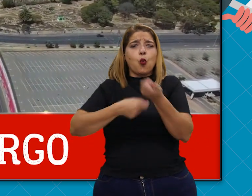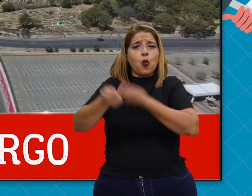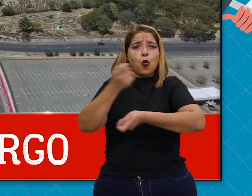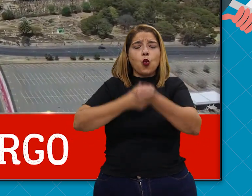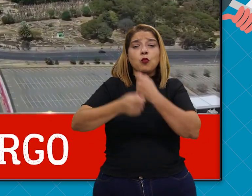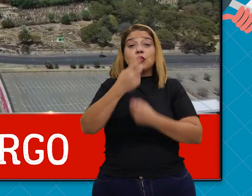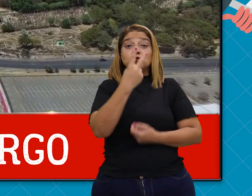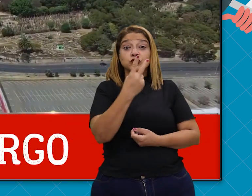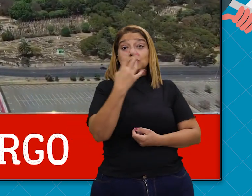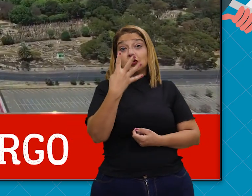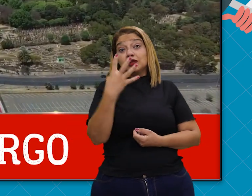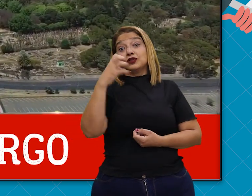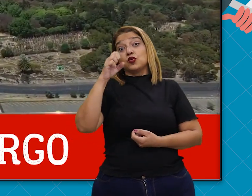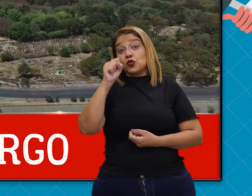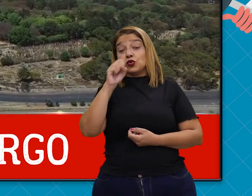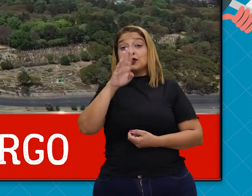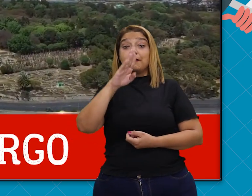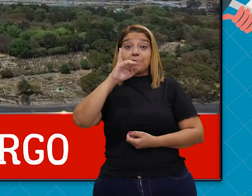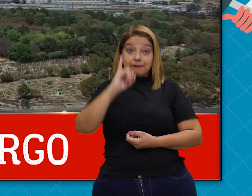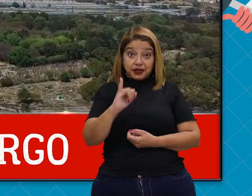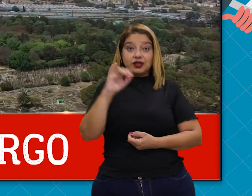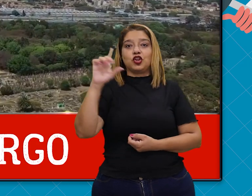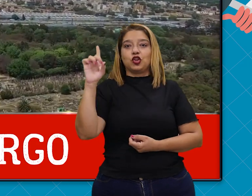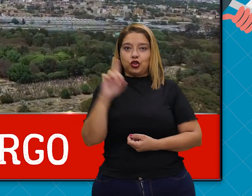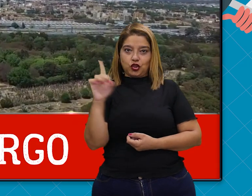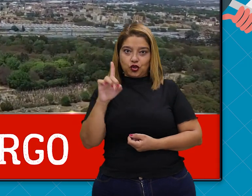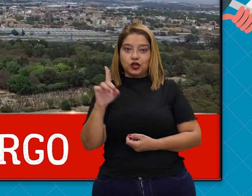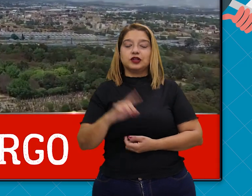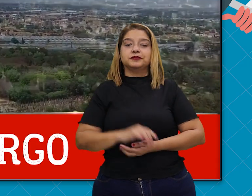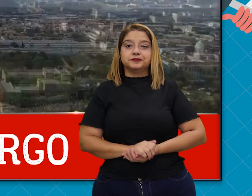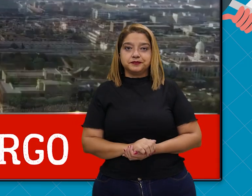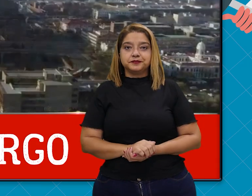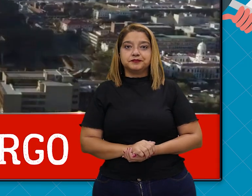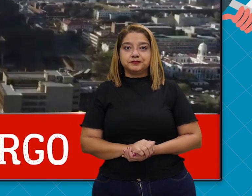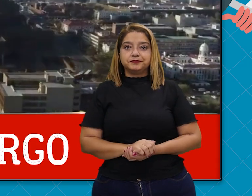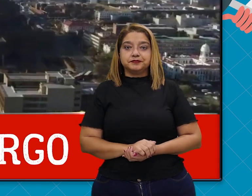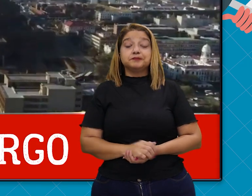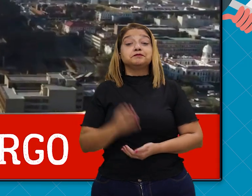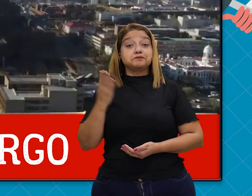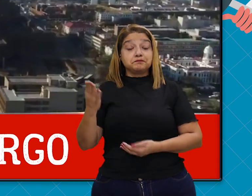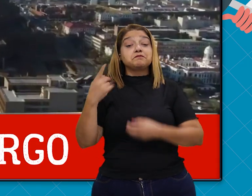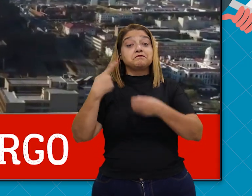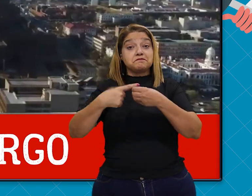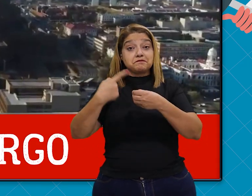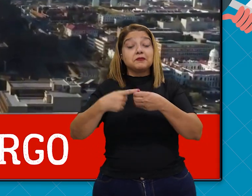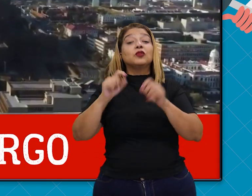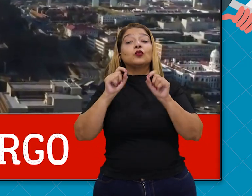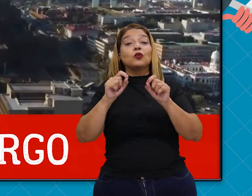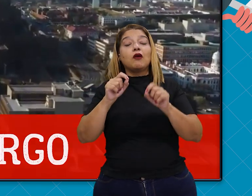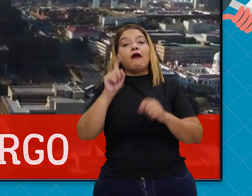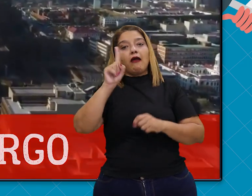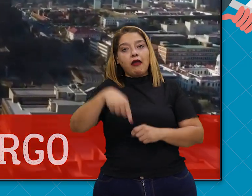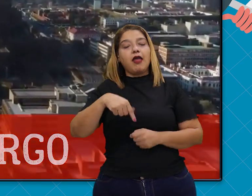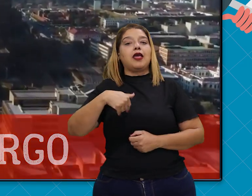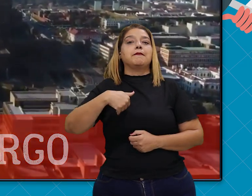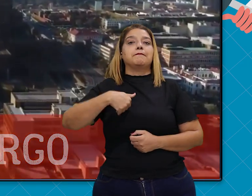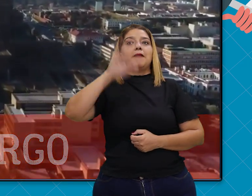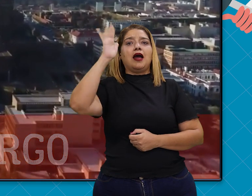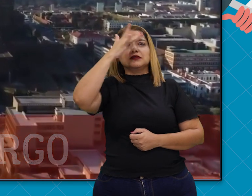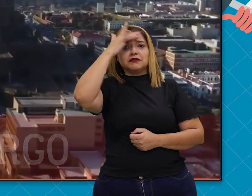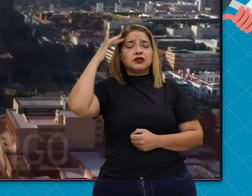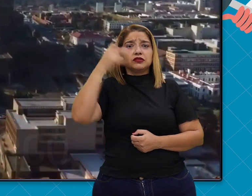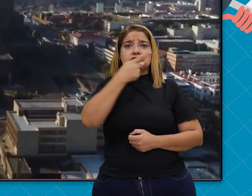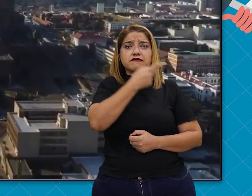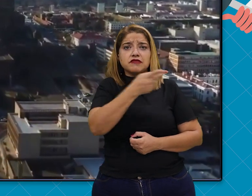248 bilhões de dólares. E Joanesburgo também é a cidade mais